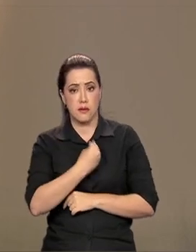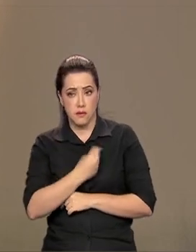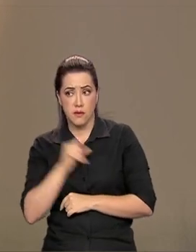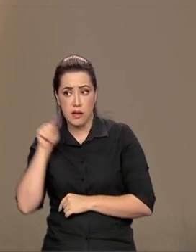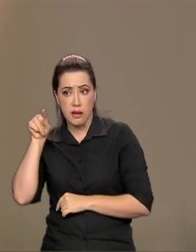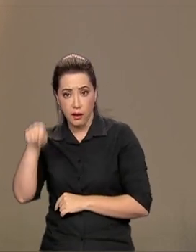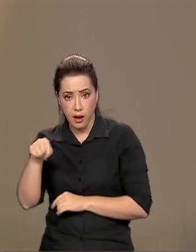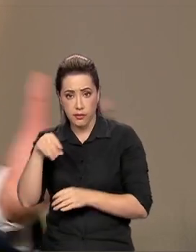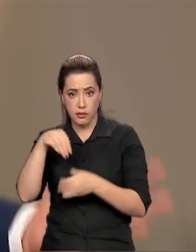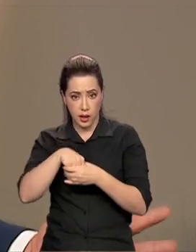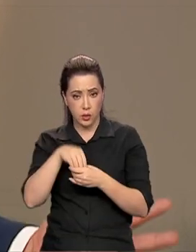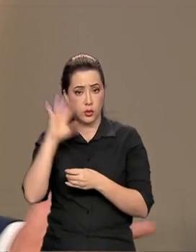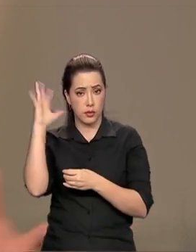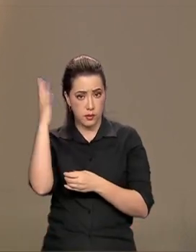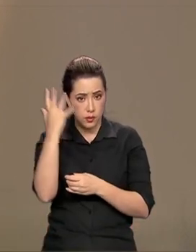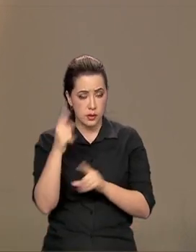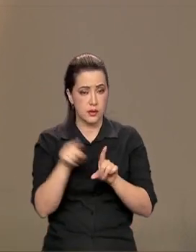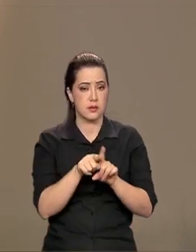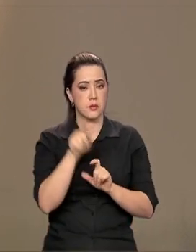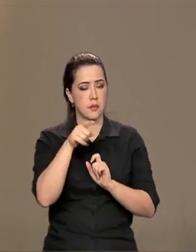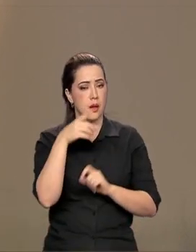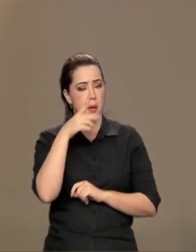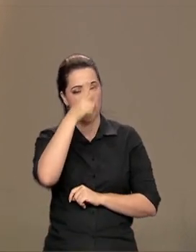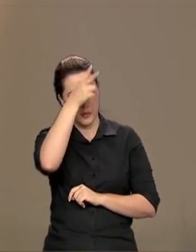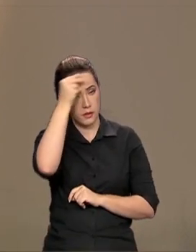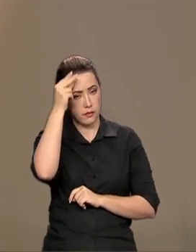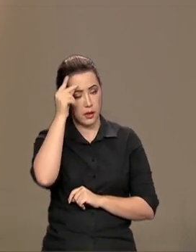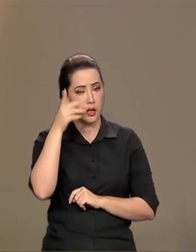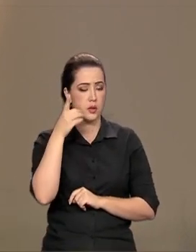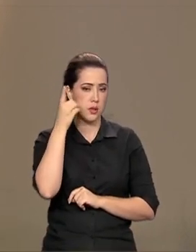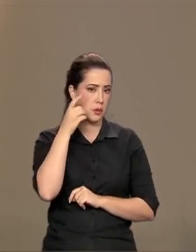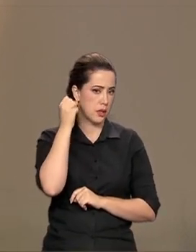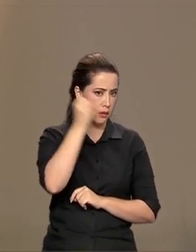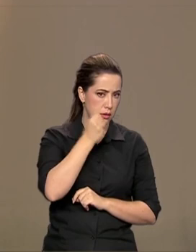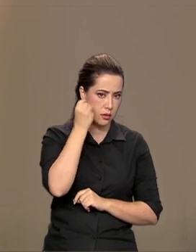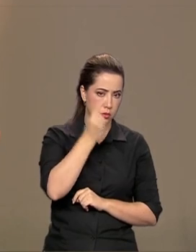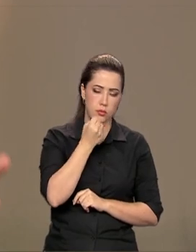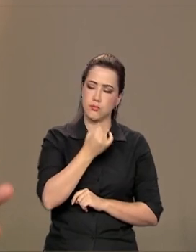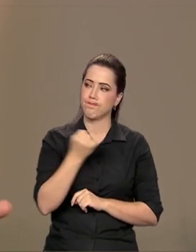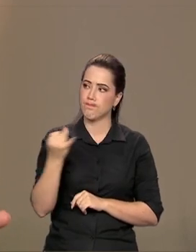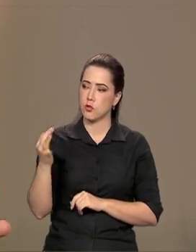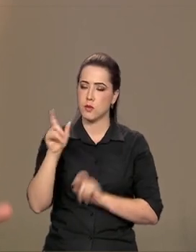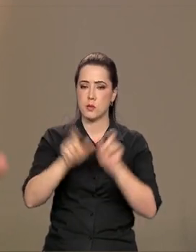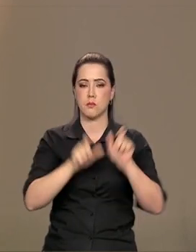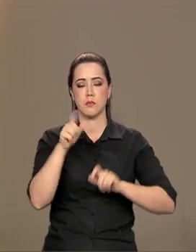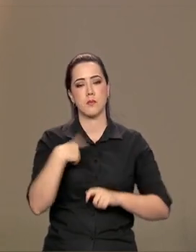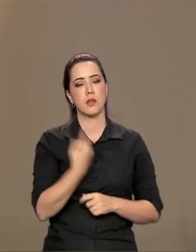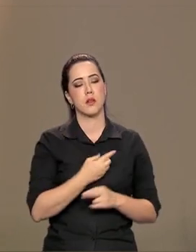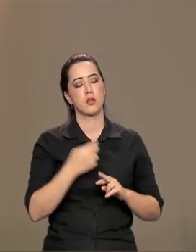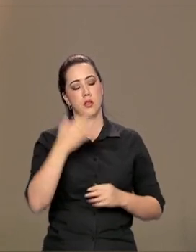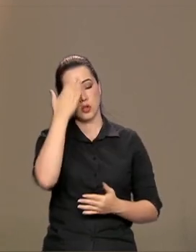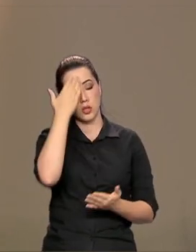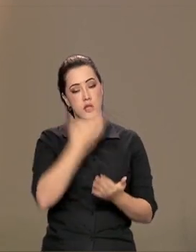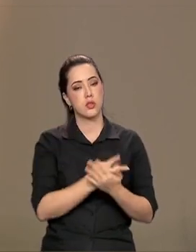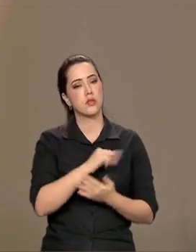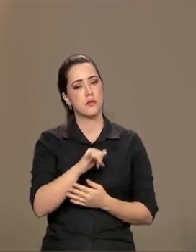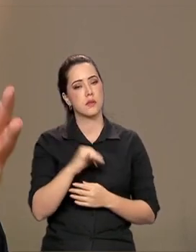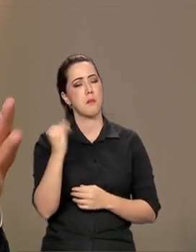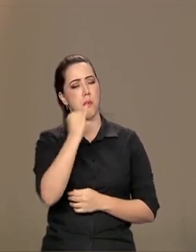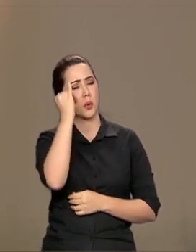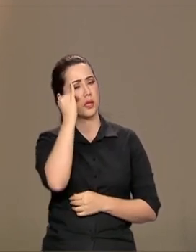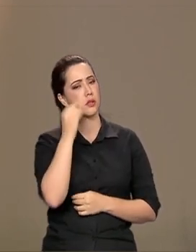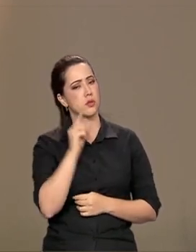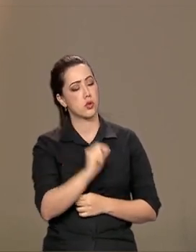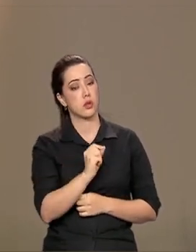prefeitos, parlamentares, nós estamos na expectativa de que seja muito importante esse debate, a partir da